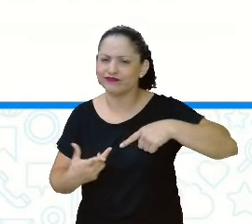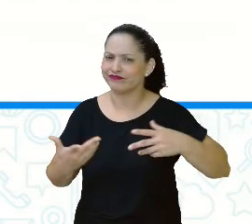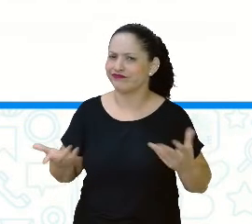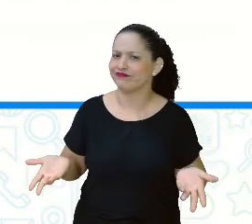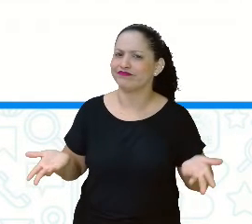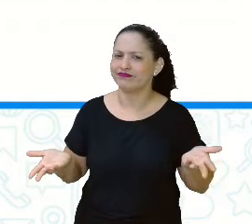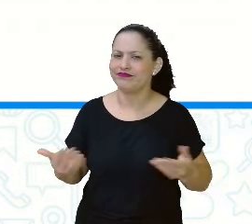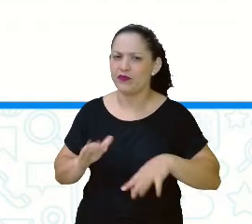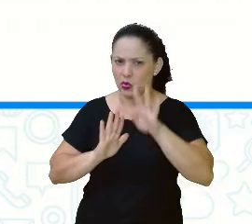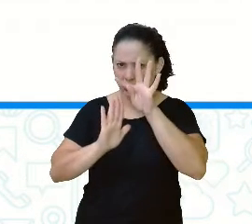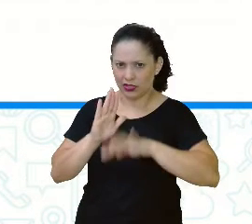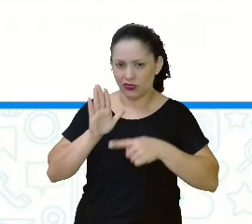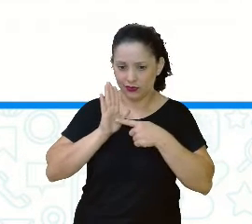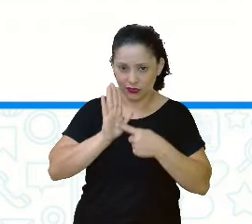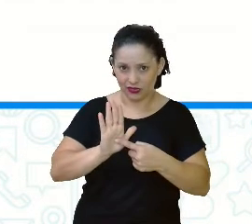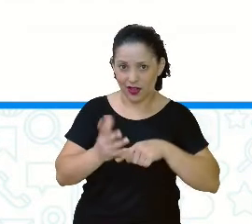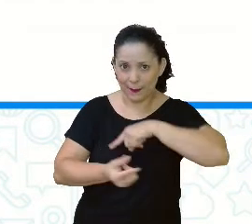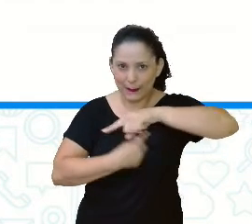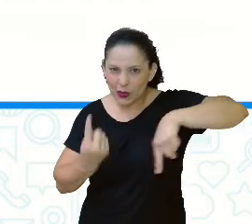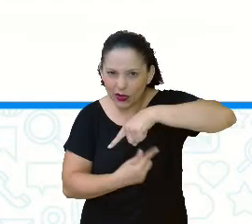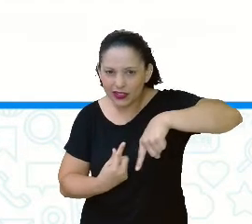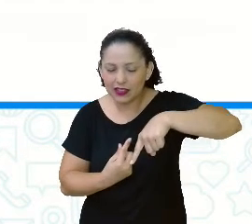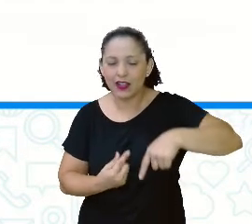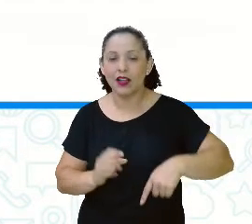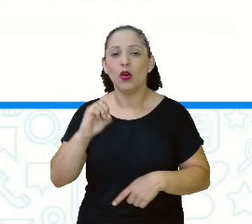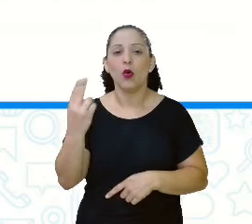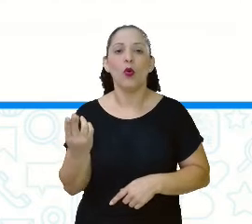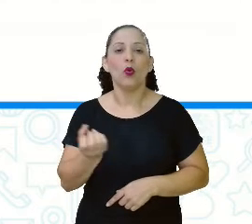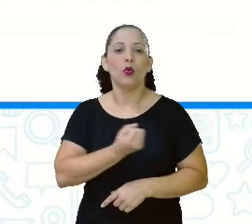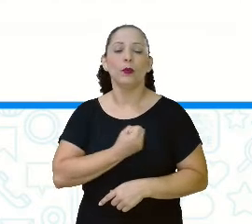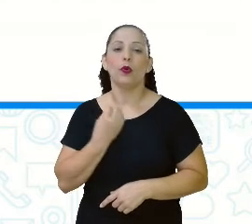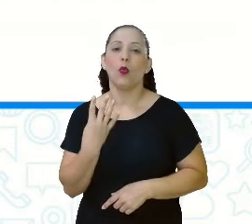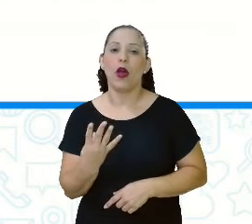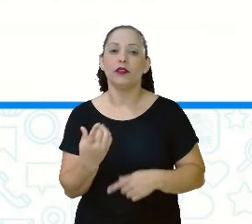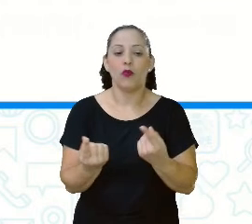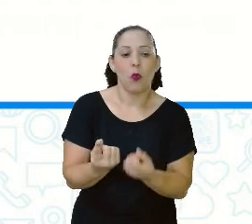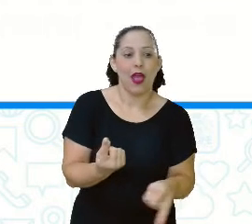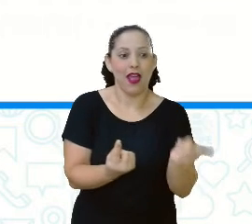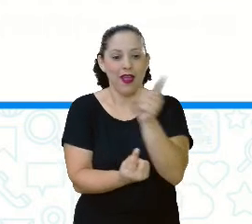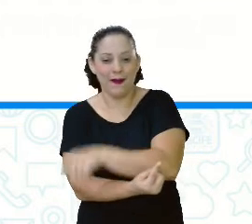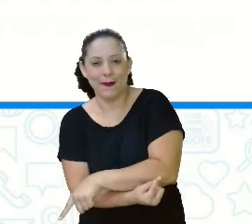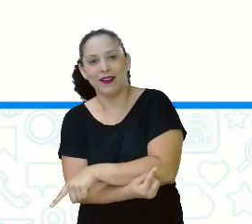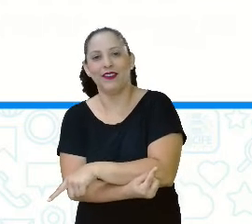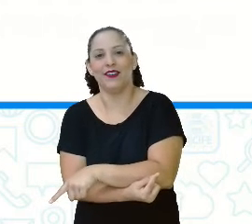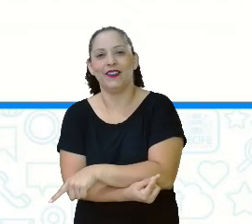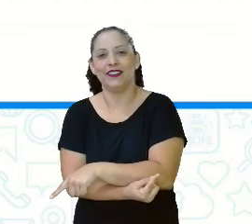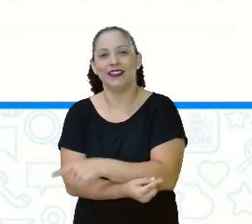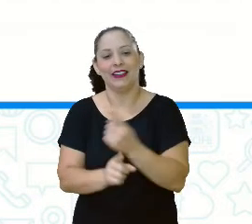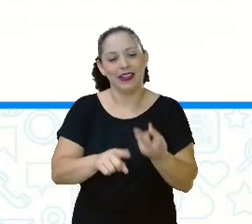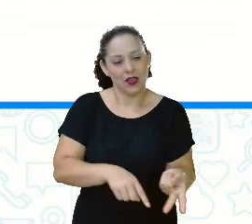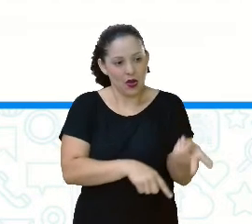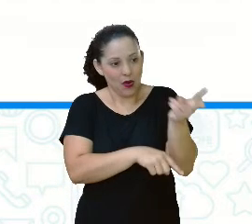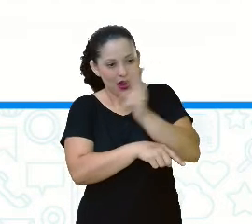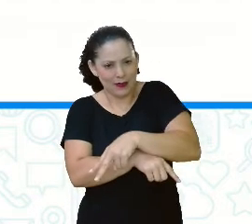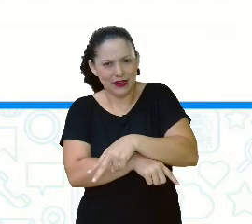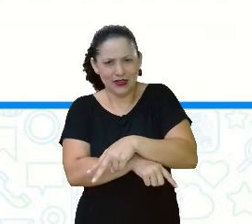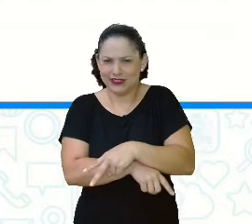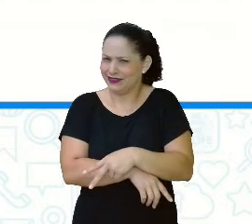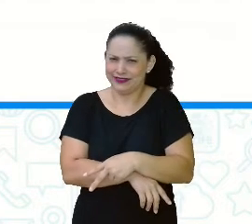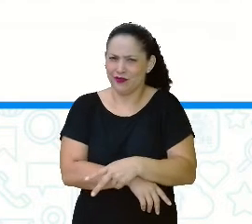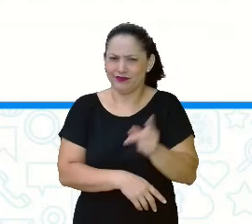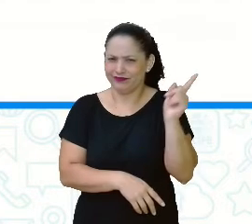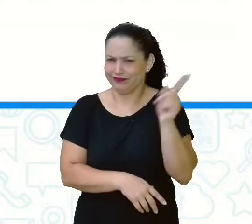o texto? Será que é o número quatro? Foi uma cambalhota, uma virada? Então, nós já eliminamos duas,